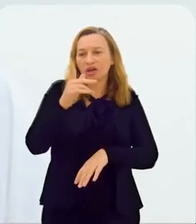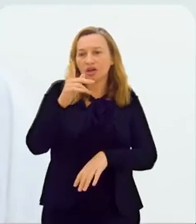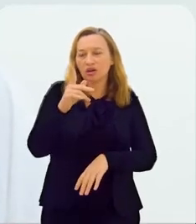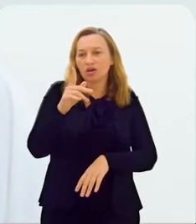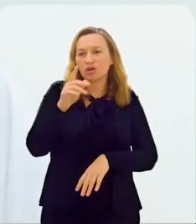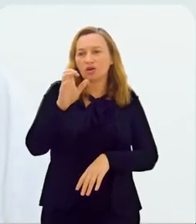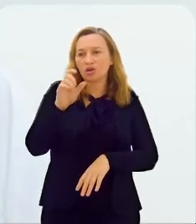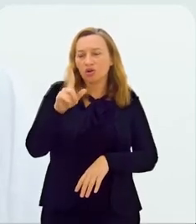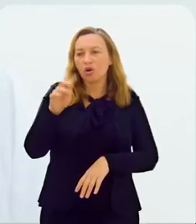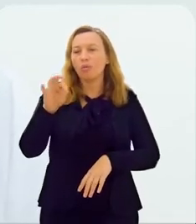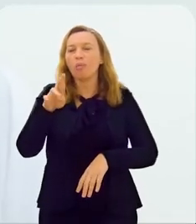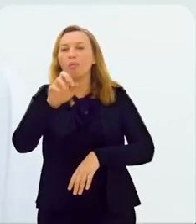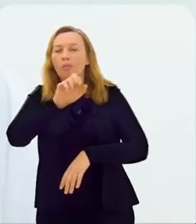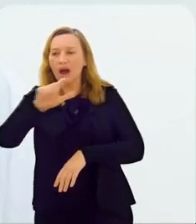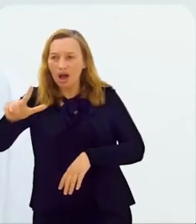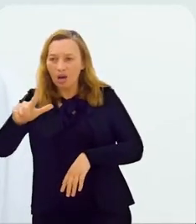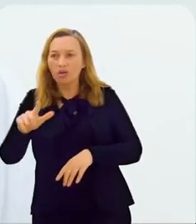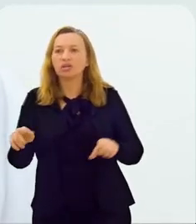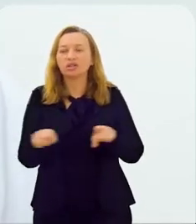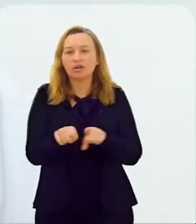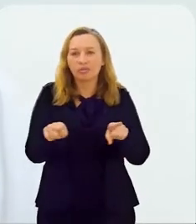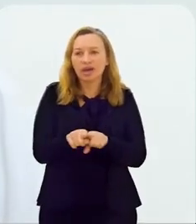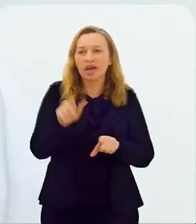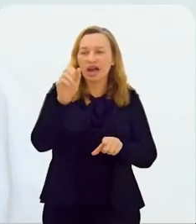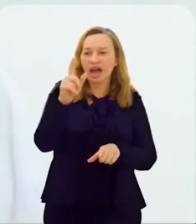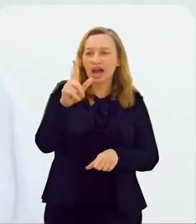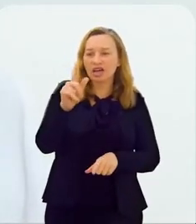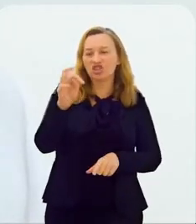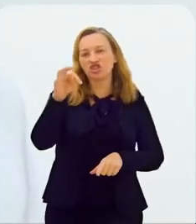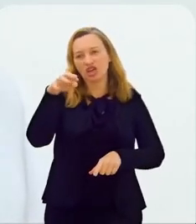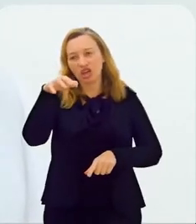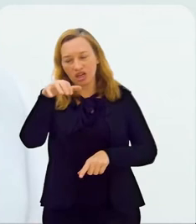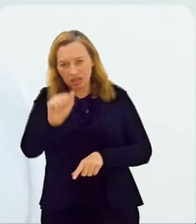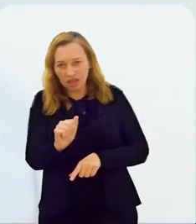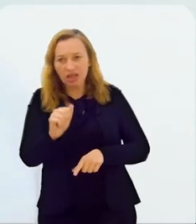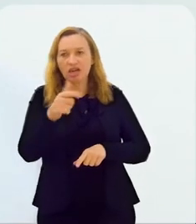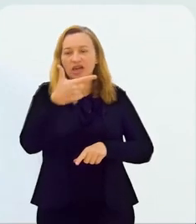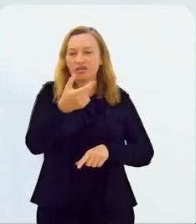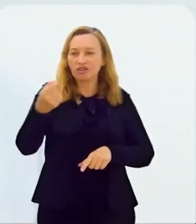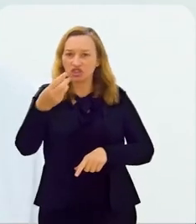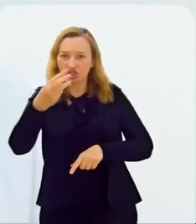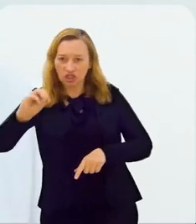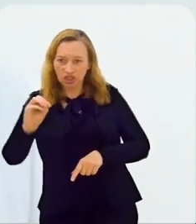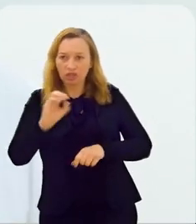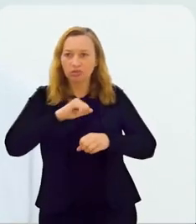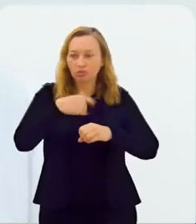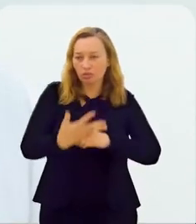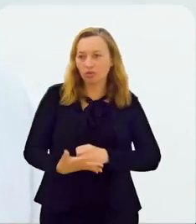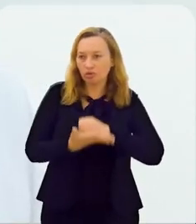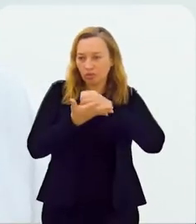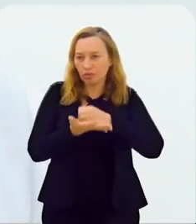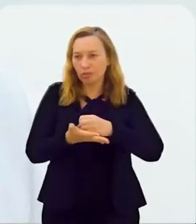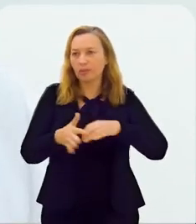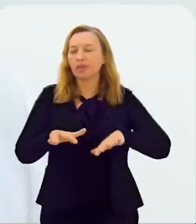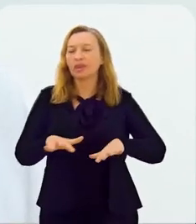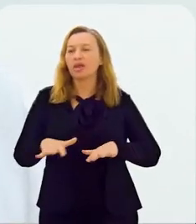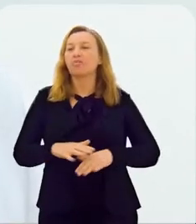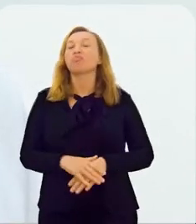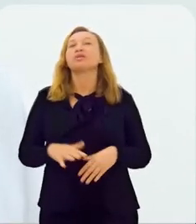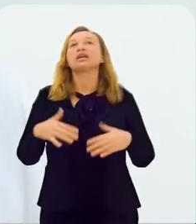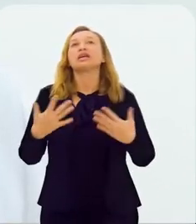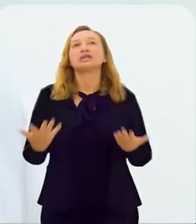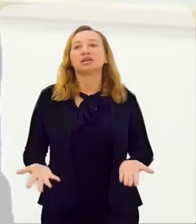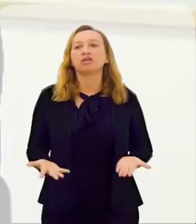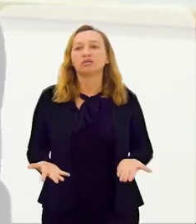agendas como, por exemplo, a do Pacto Global? E a da própria agenda 2030, dos Objetivos de Desenvolvimento Sustentável?